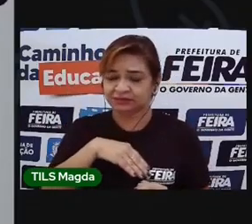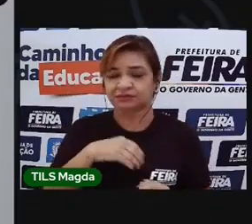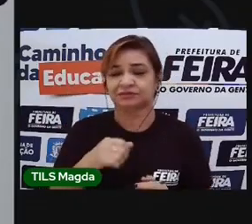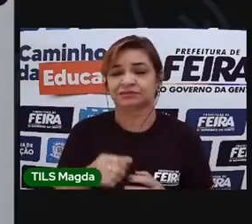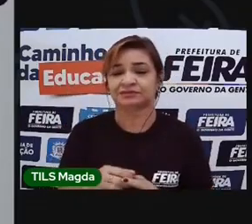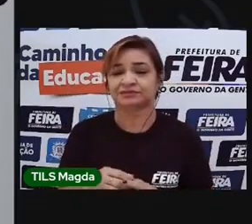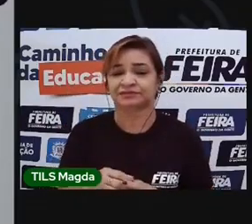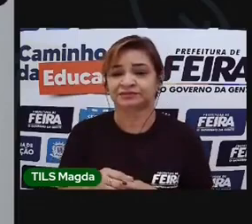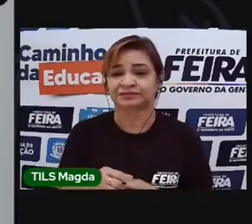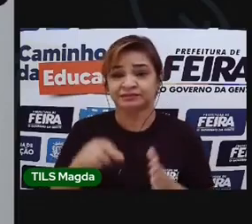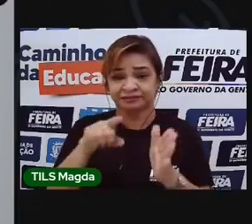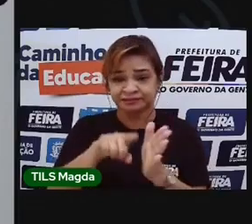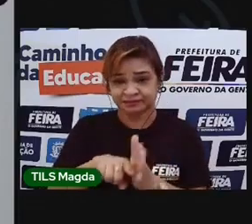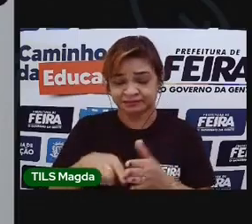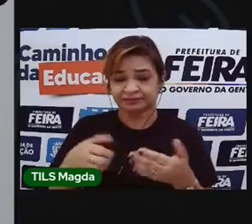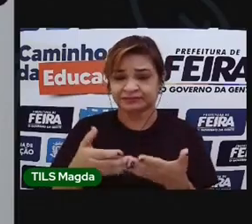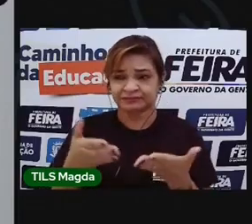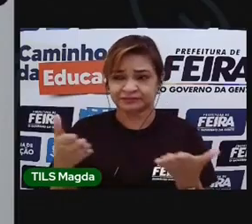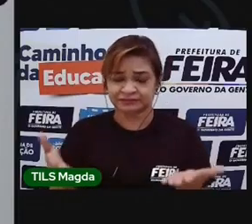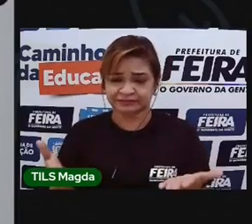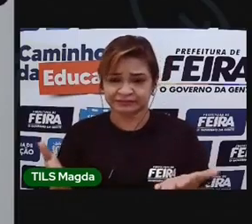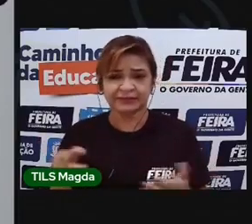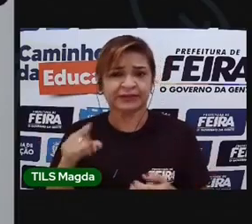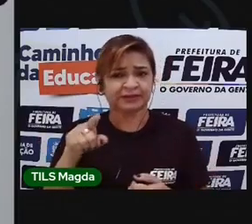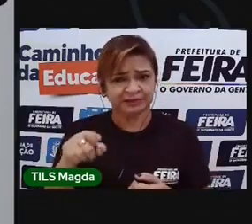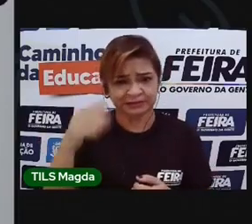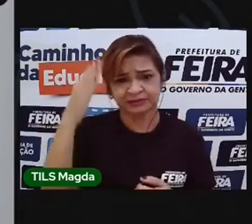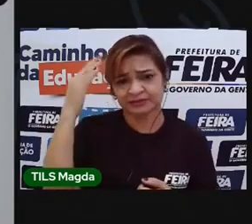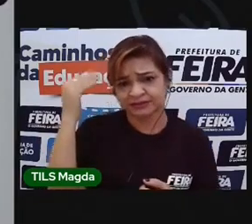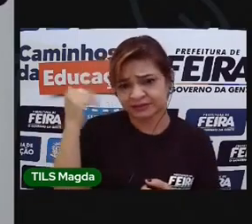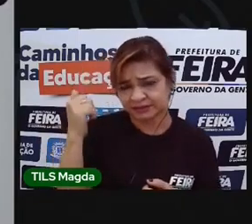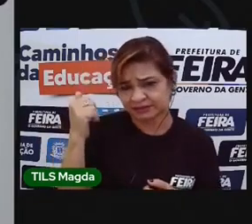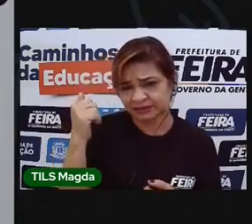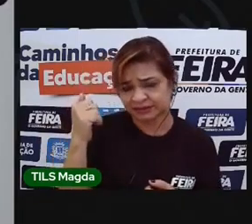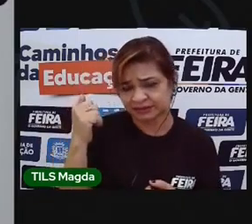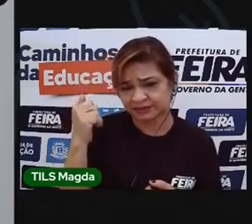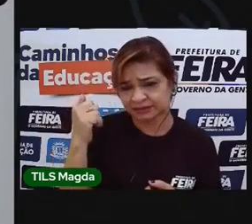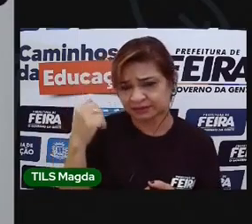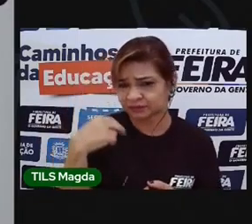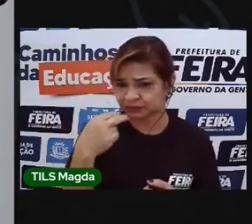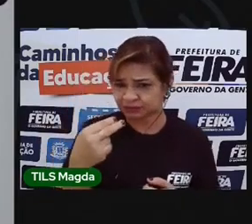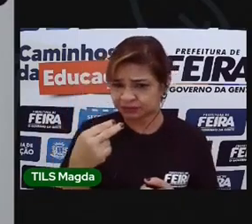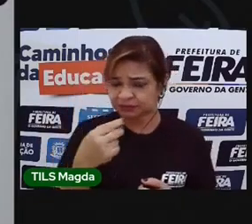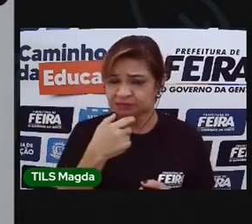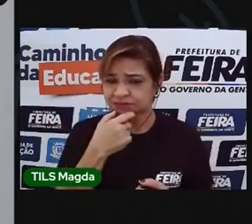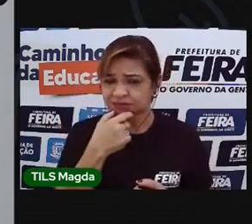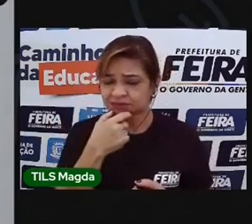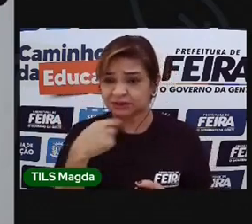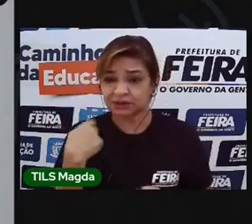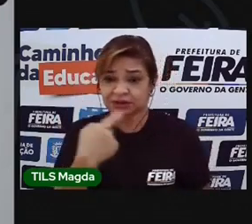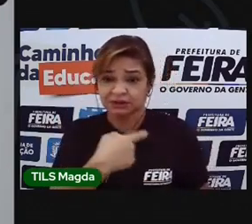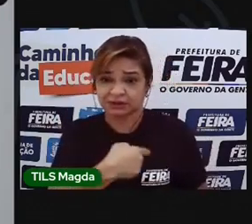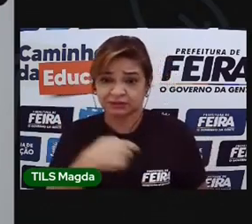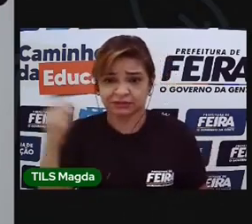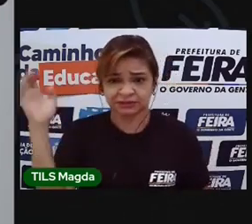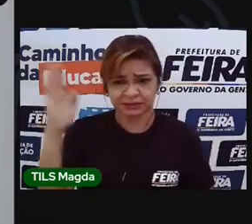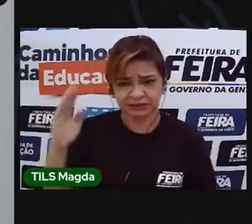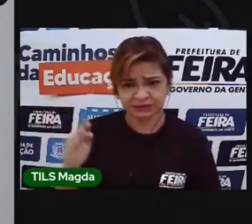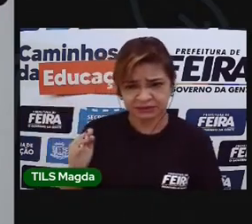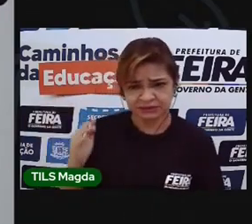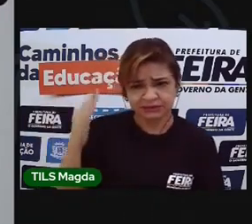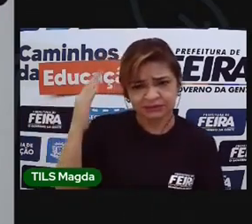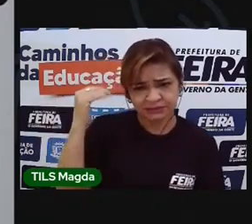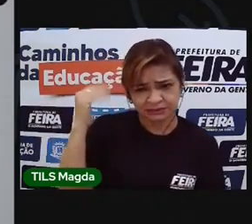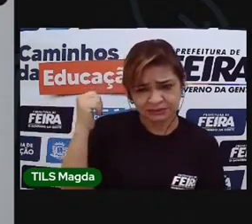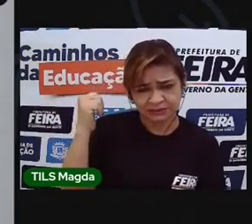pergunto para vocês. Vocês sabem falar inglês? Nós, brasileiros, sabemos falar